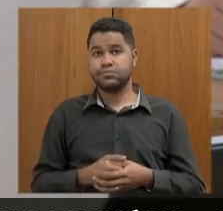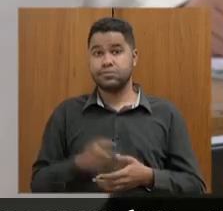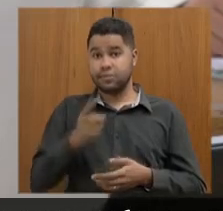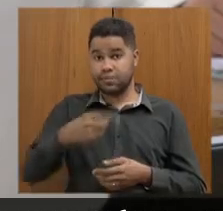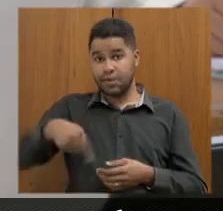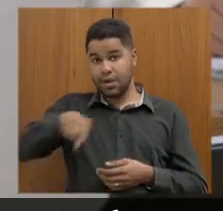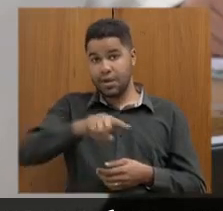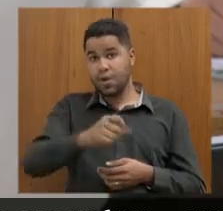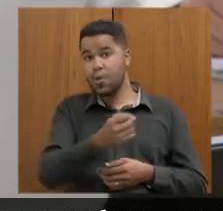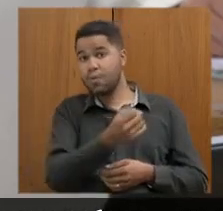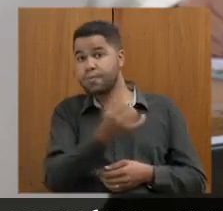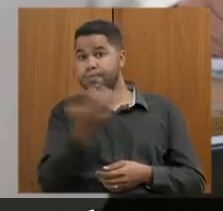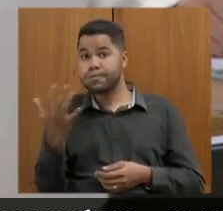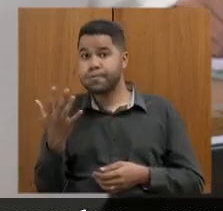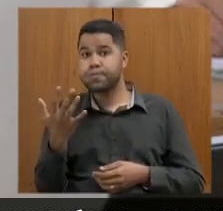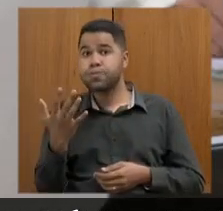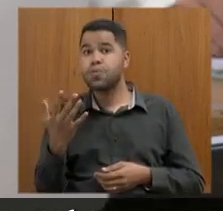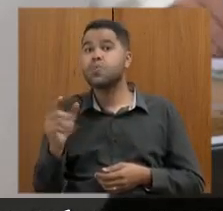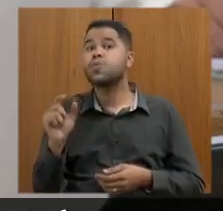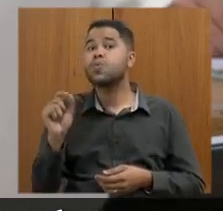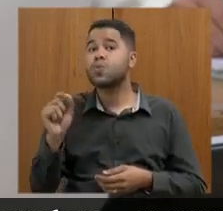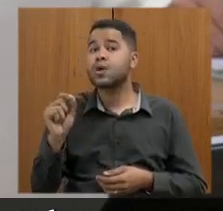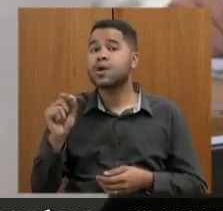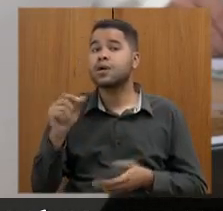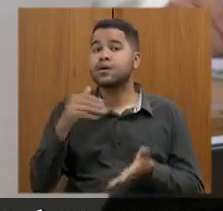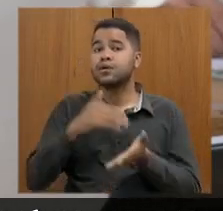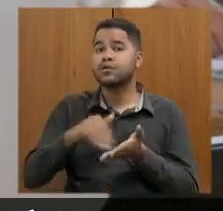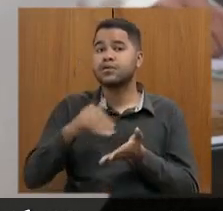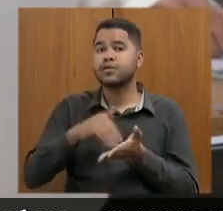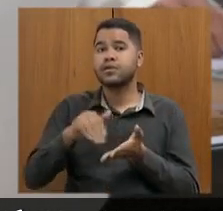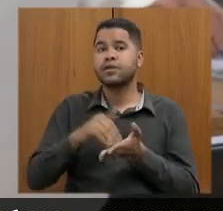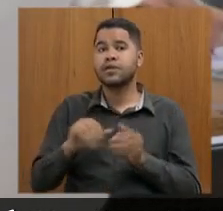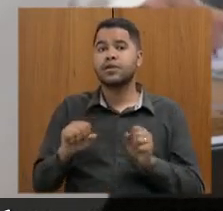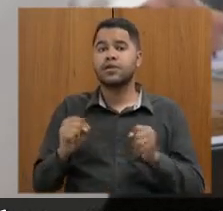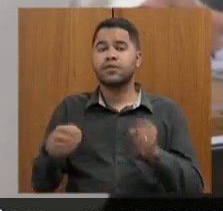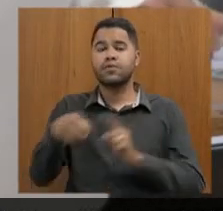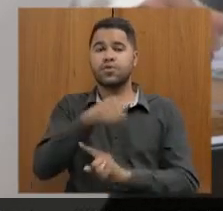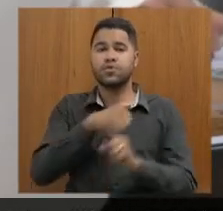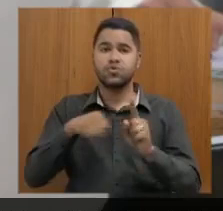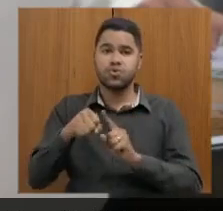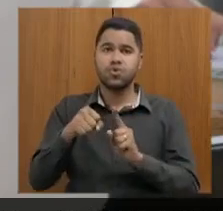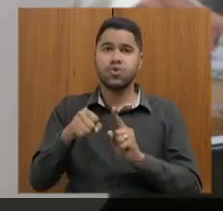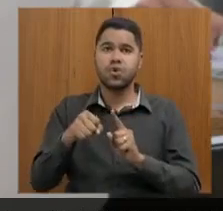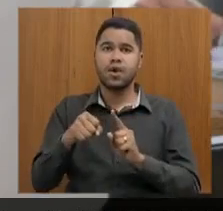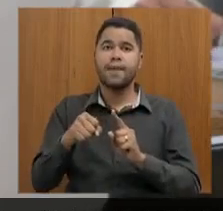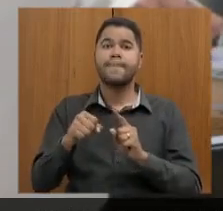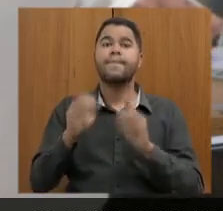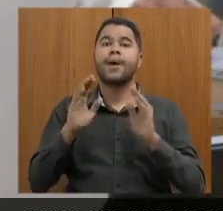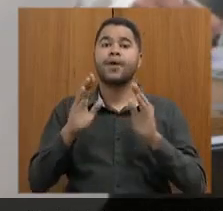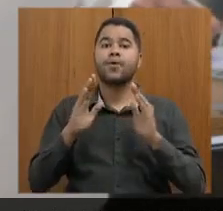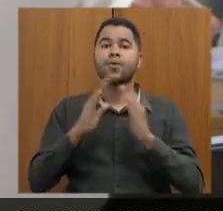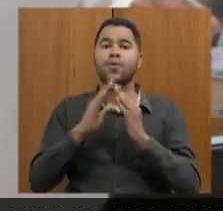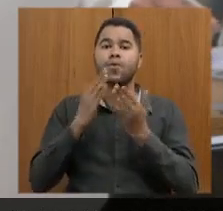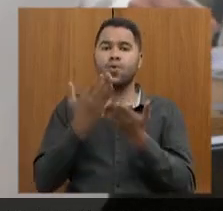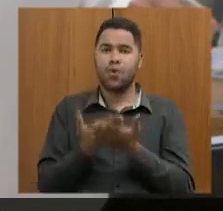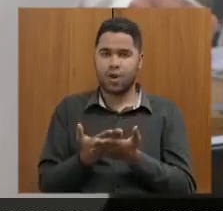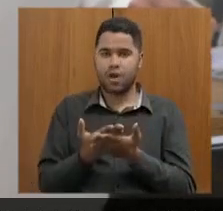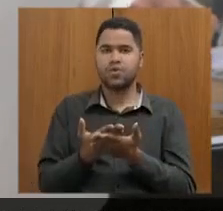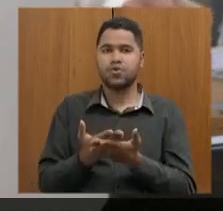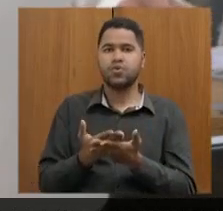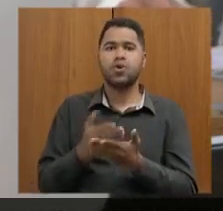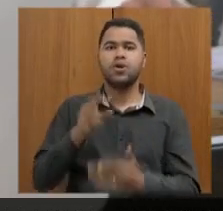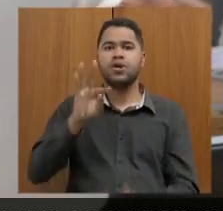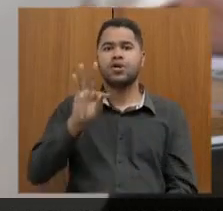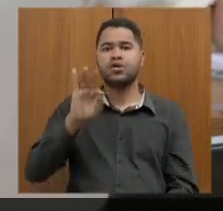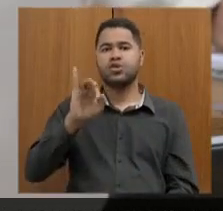estes quantitativos para a Secretaria de Defesa Social, para o Colégio Tiradentes, além de retirar